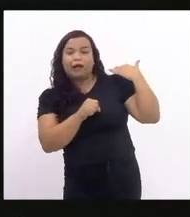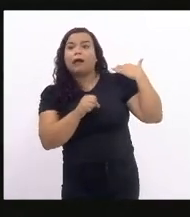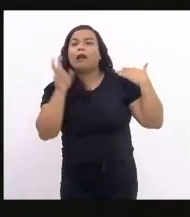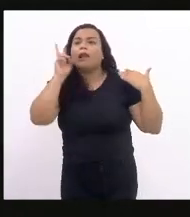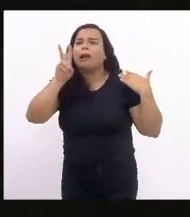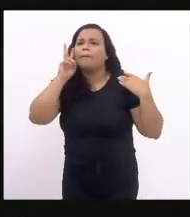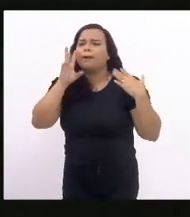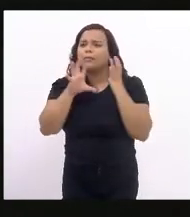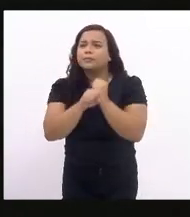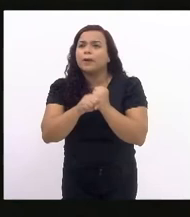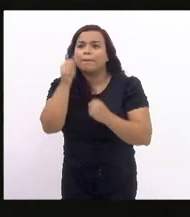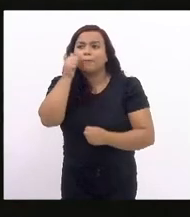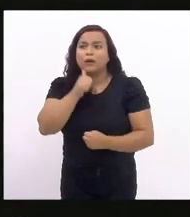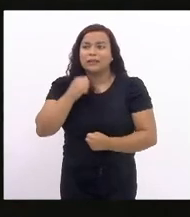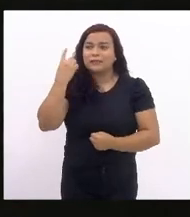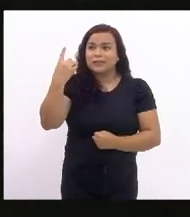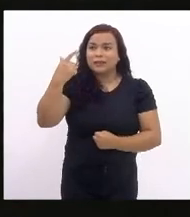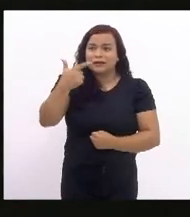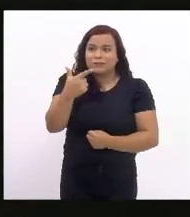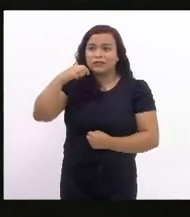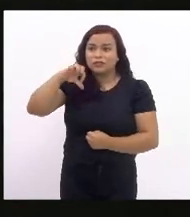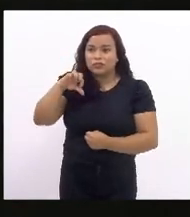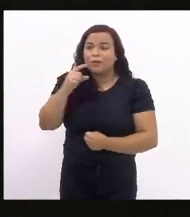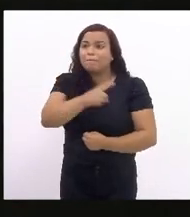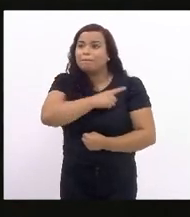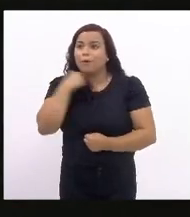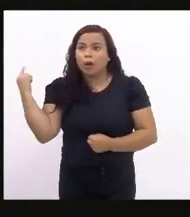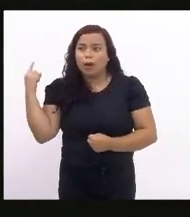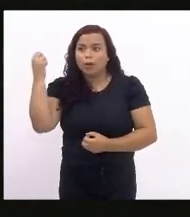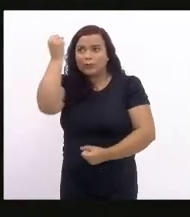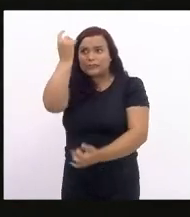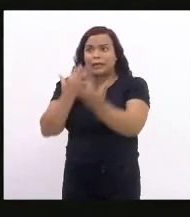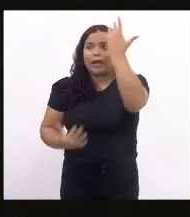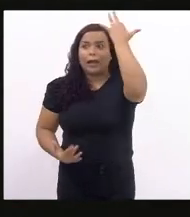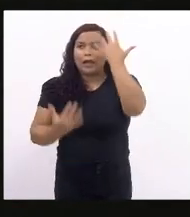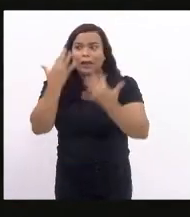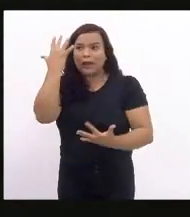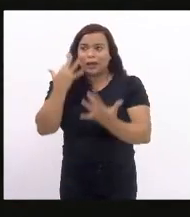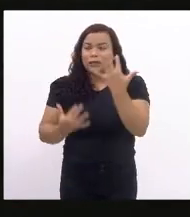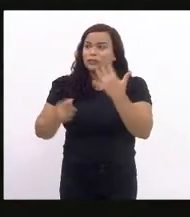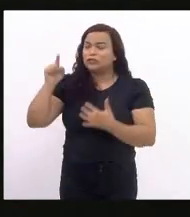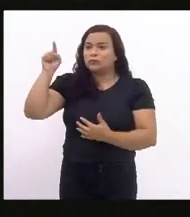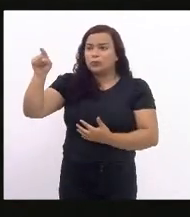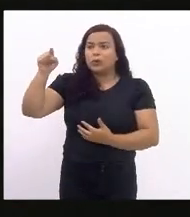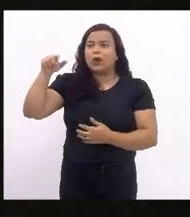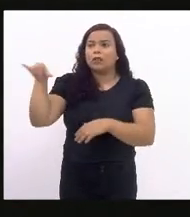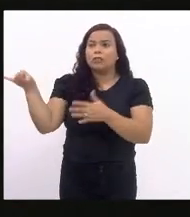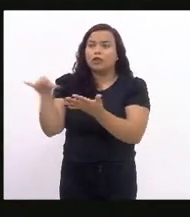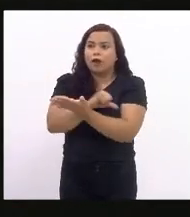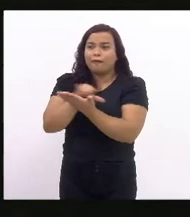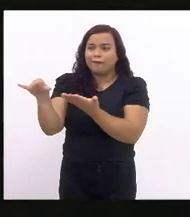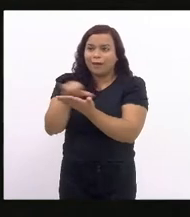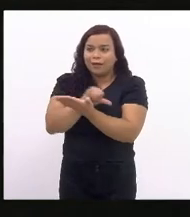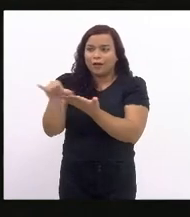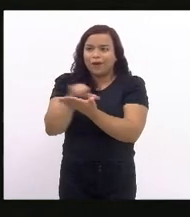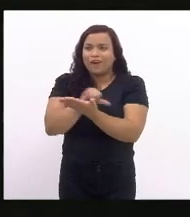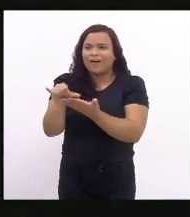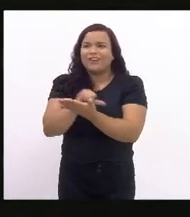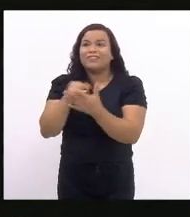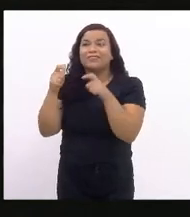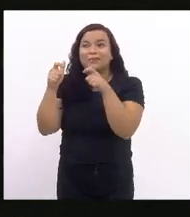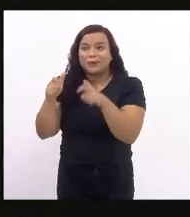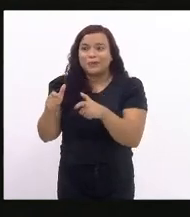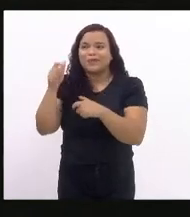que morreram no incêndio de uma fábrica texto em Niterói, perdão, em Nova Iorque, lembrar que estas